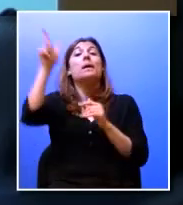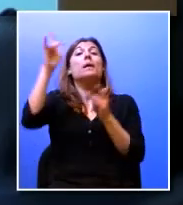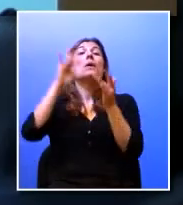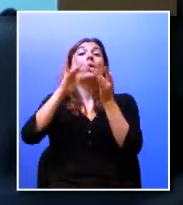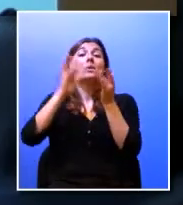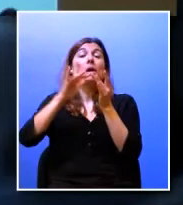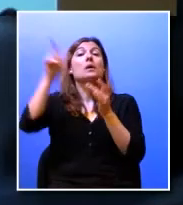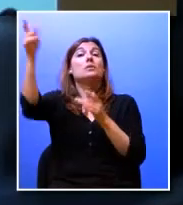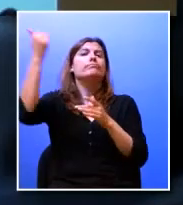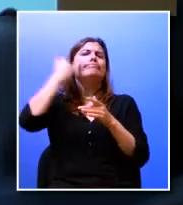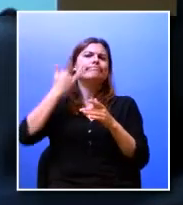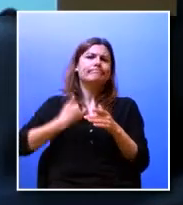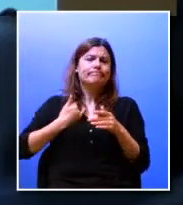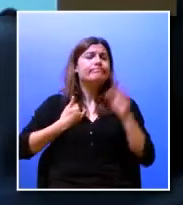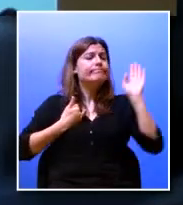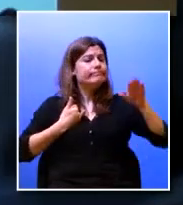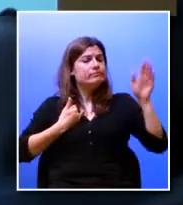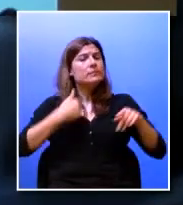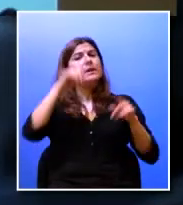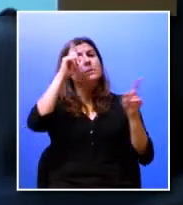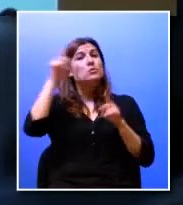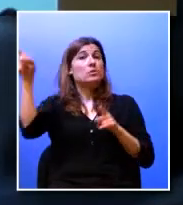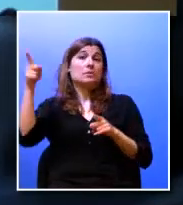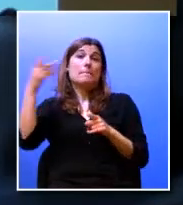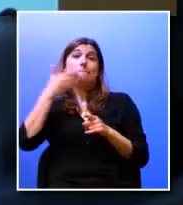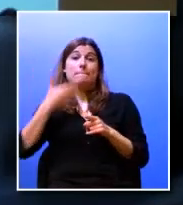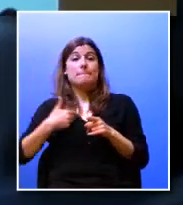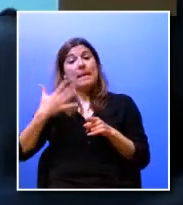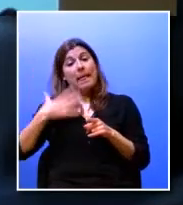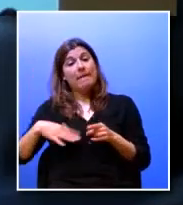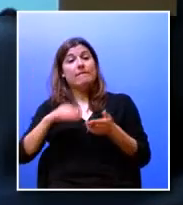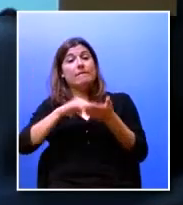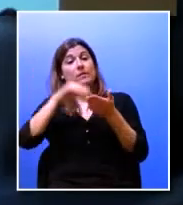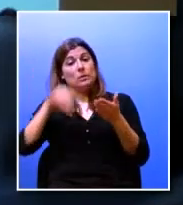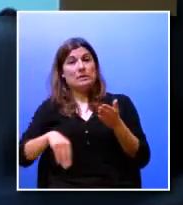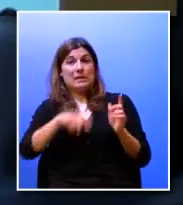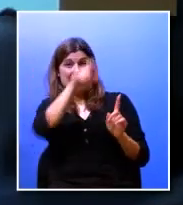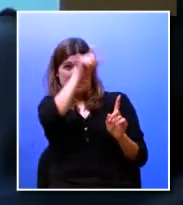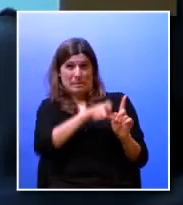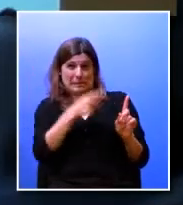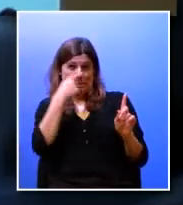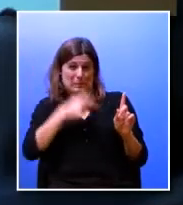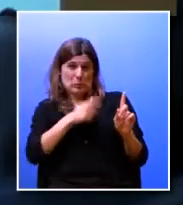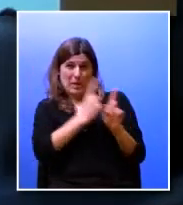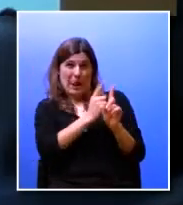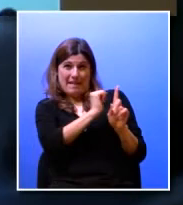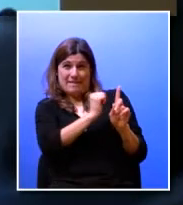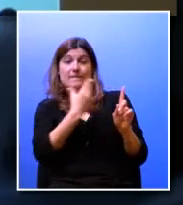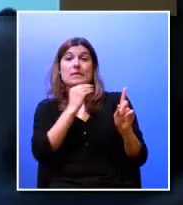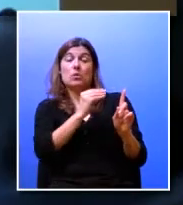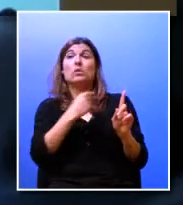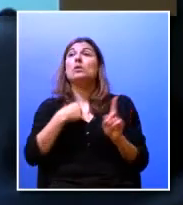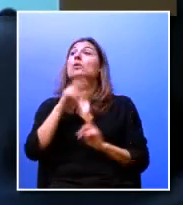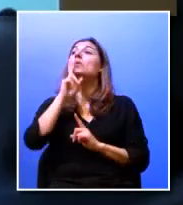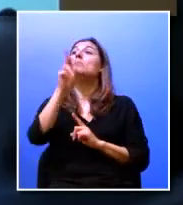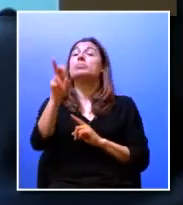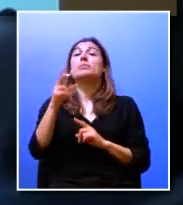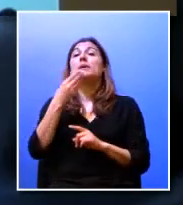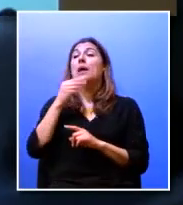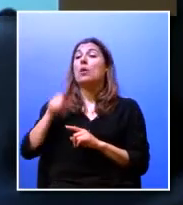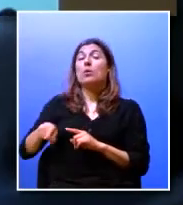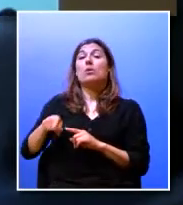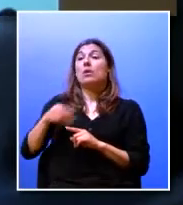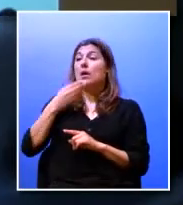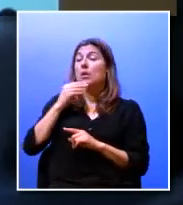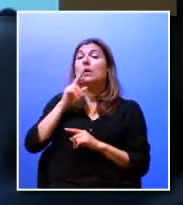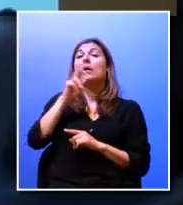alunos e dizer professor a empresa está-me a oferecer uma proposta está-me a fazer uma proposta de um contrato de trabalho e eu não vou dizer a nenhum aluno não me atreverei